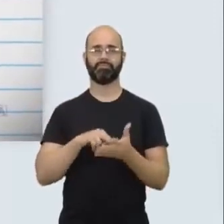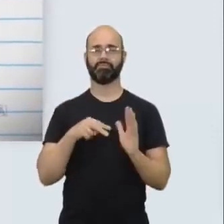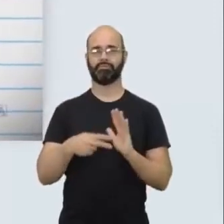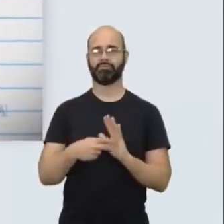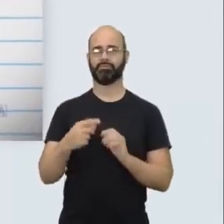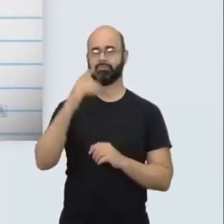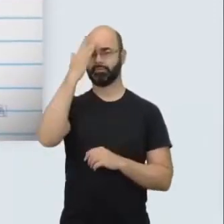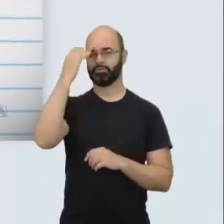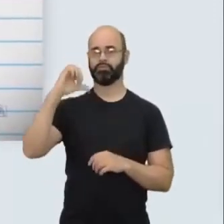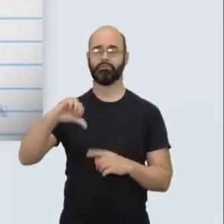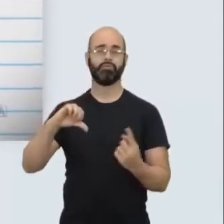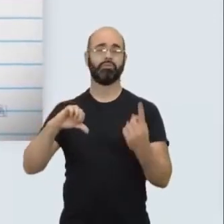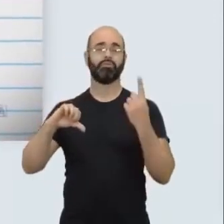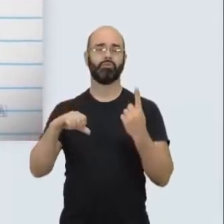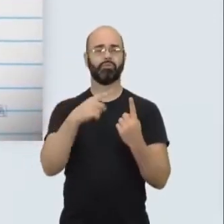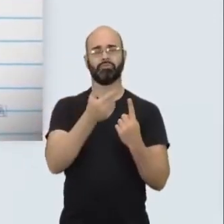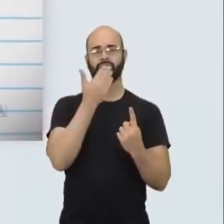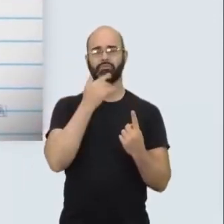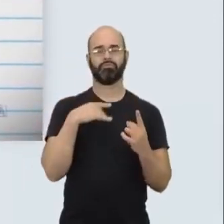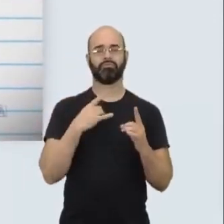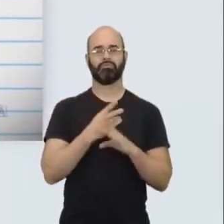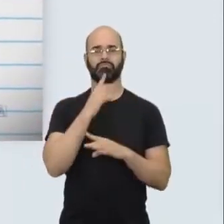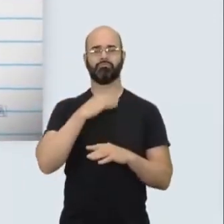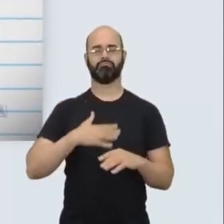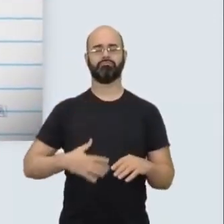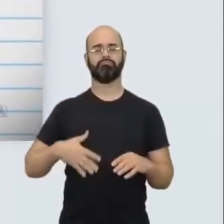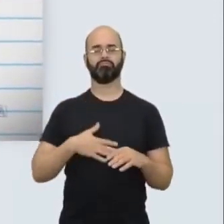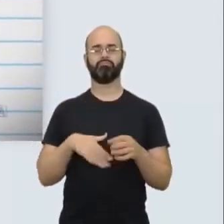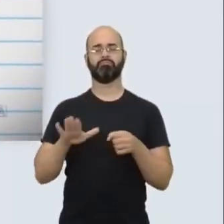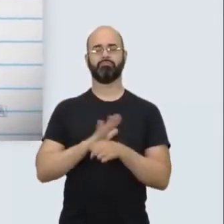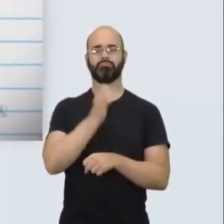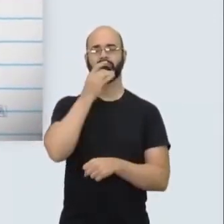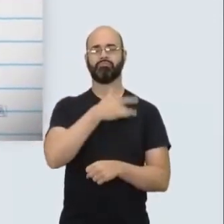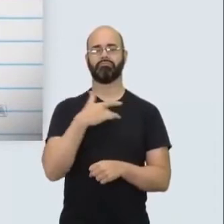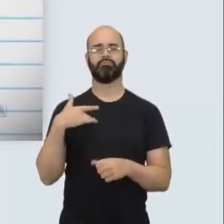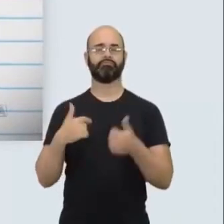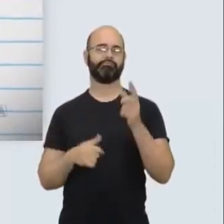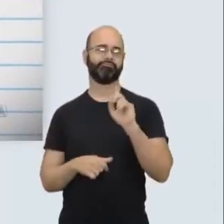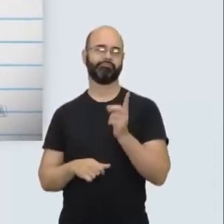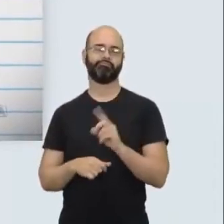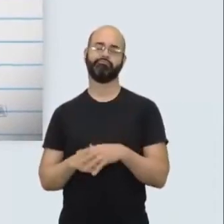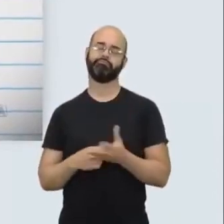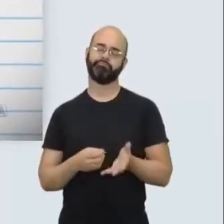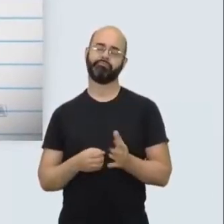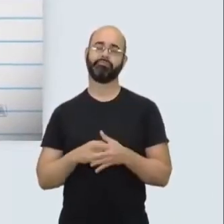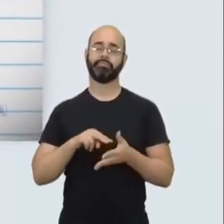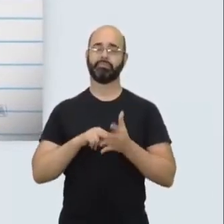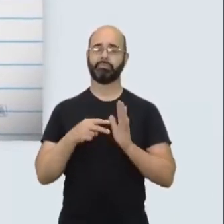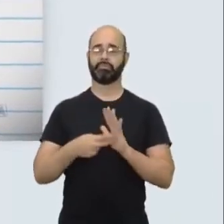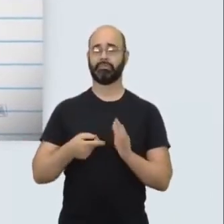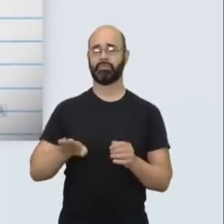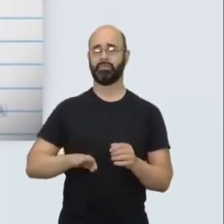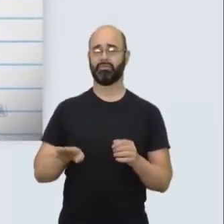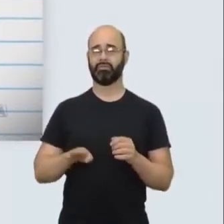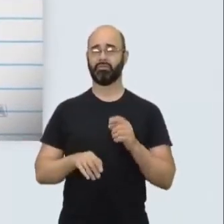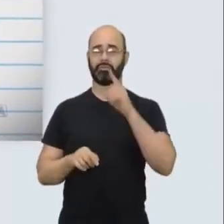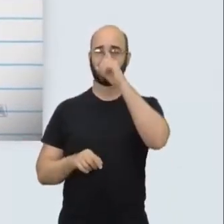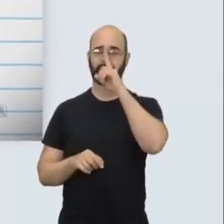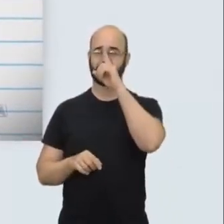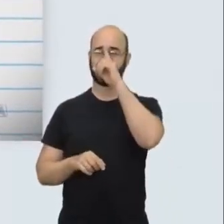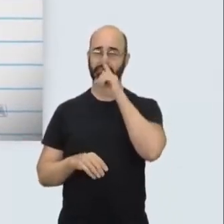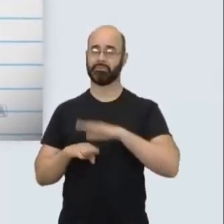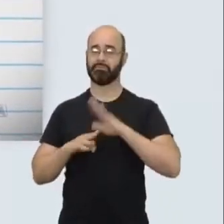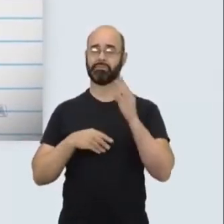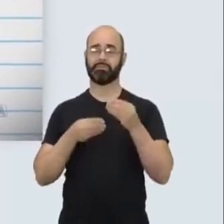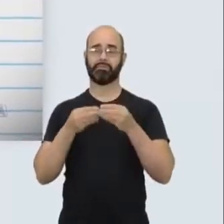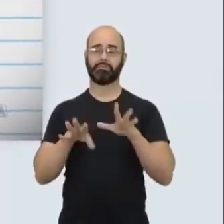cada nove pessoas não tem comido o suficiente para ter uma vida ativa e saudável. Isso faz com que a fome seja o principal fator de risco à saúde